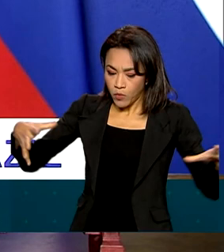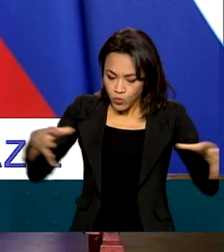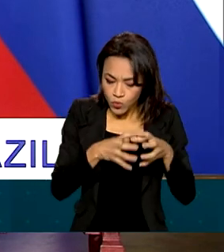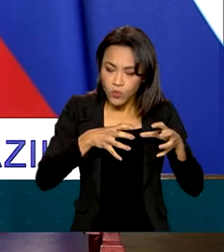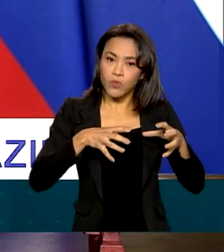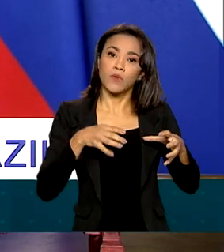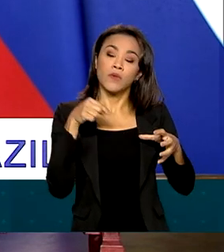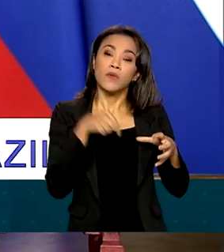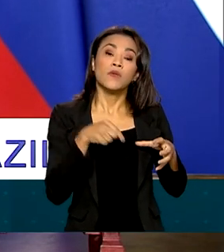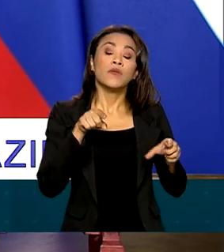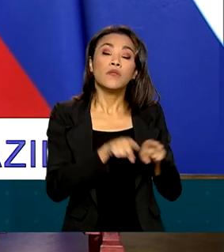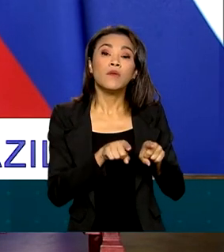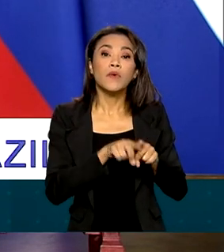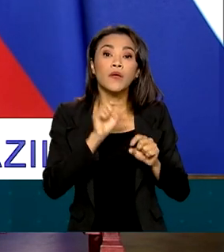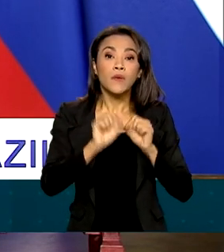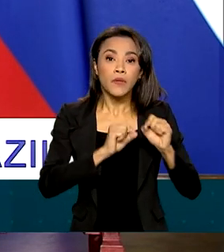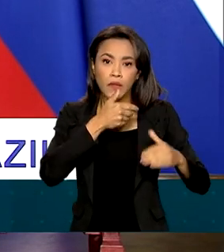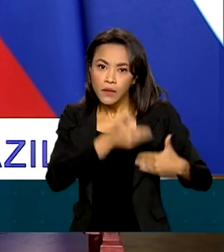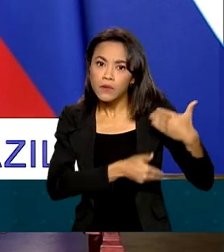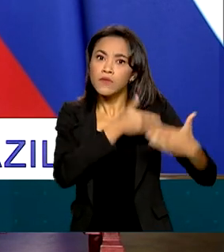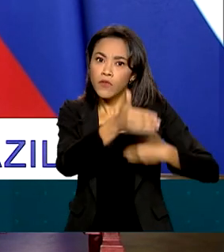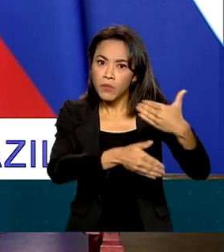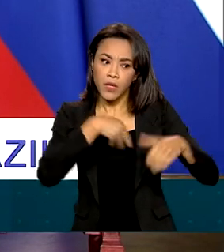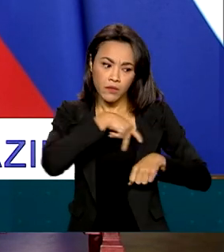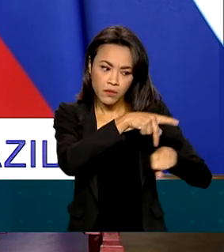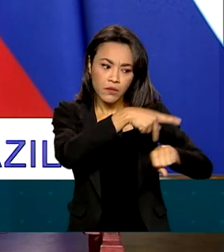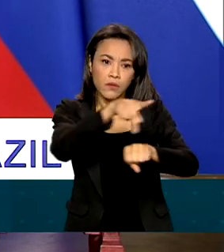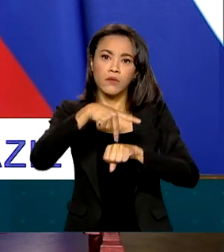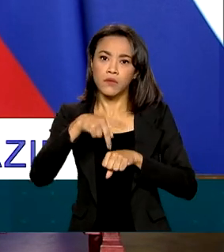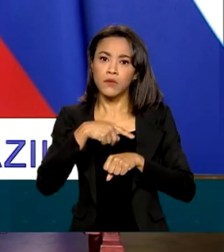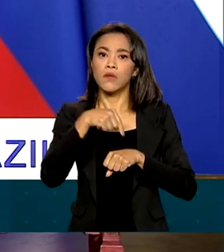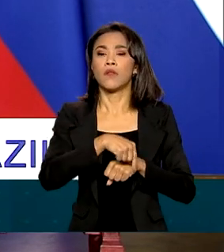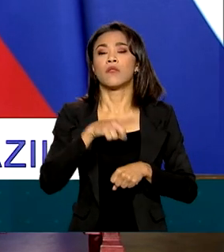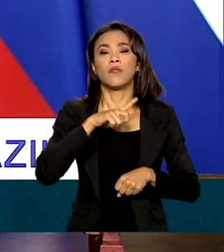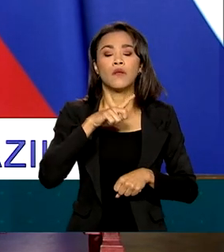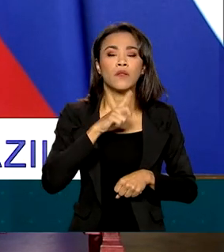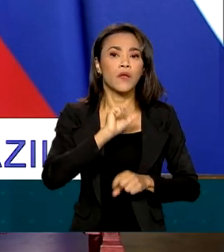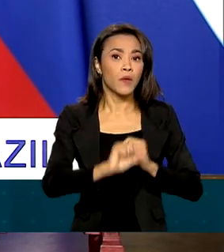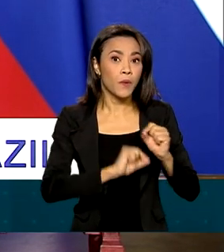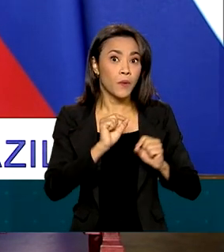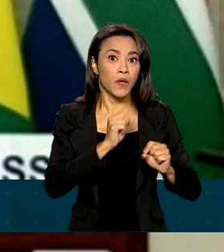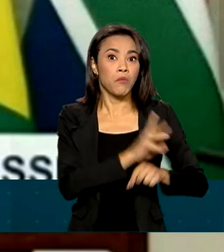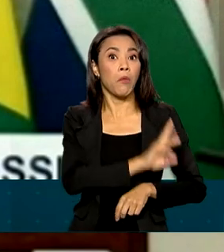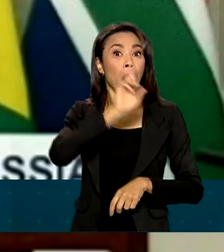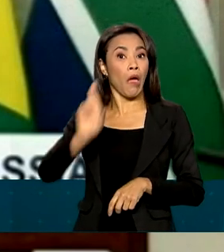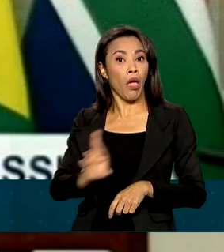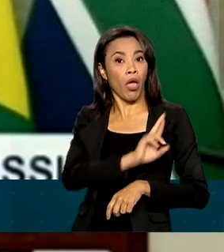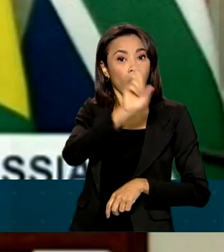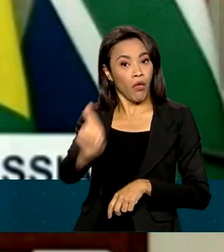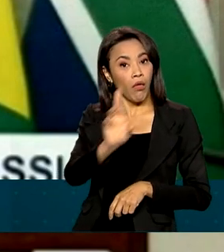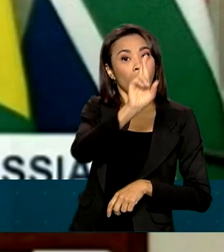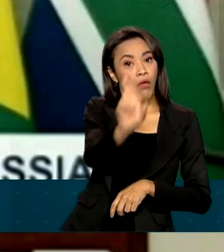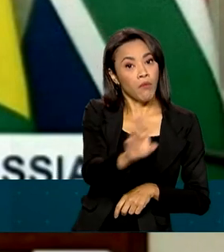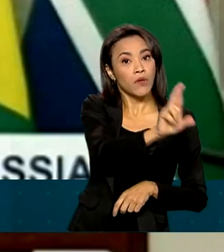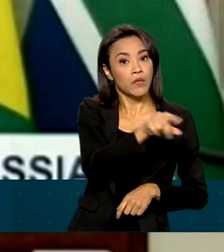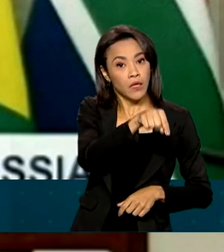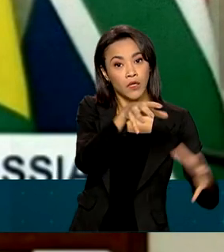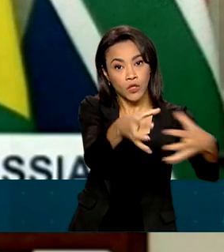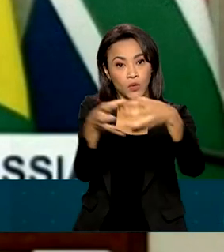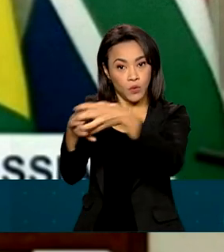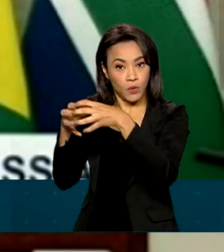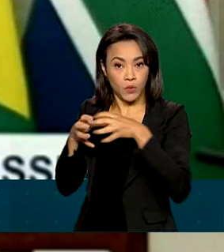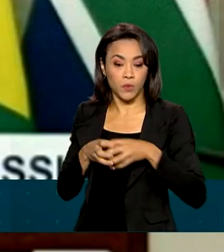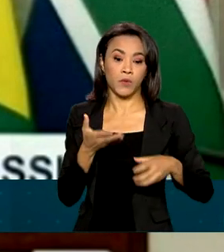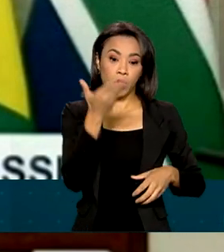emergentes e em desenvolvimento deve ter a devida e merecida representação. Vladimir Putin falou